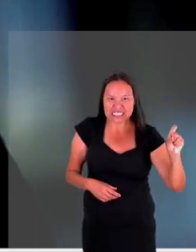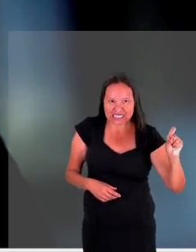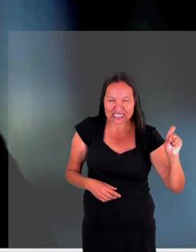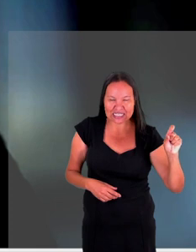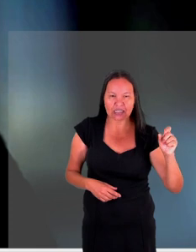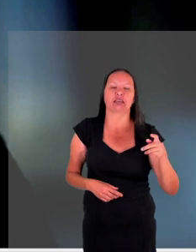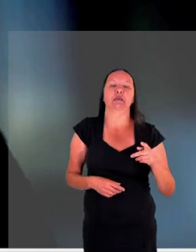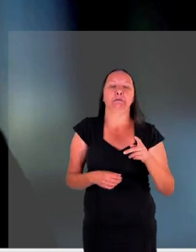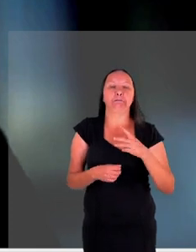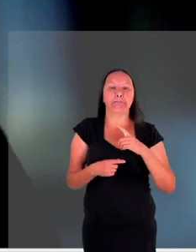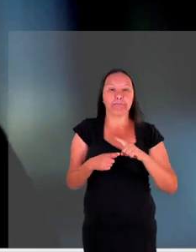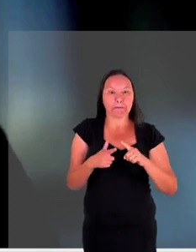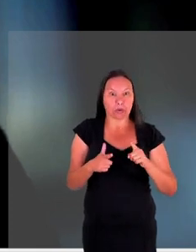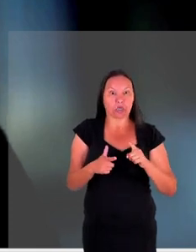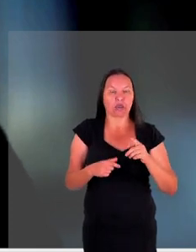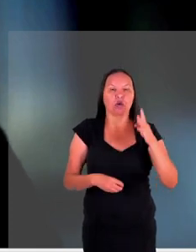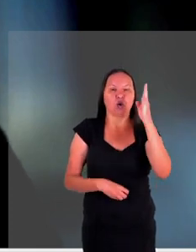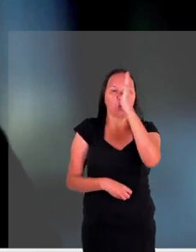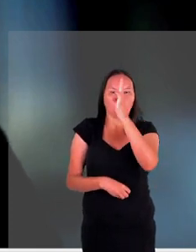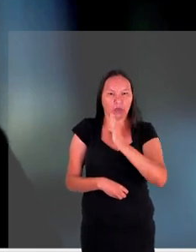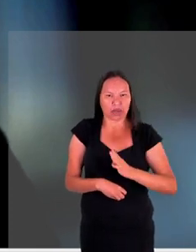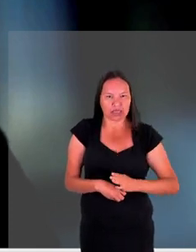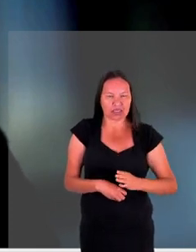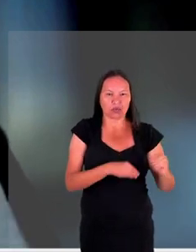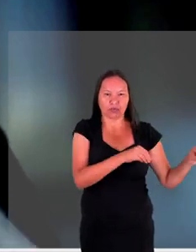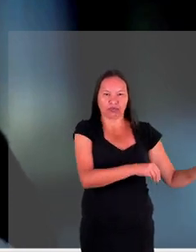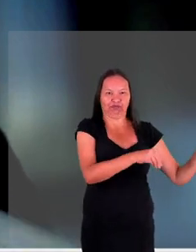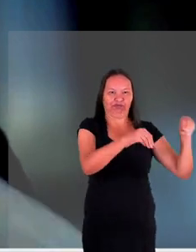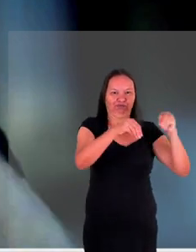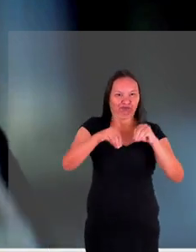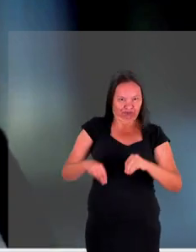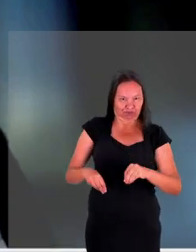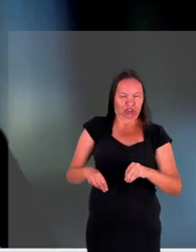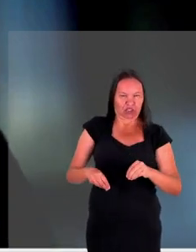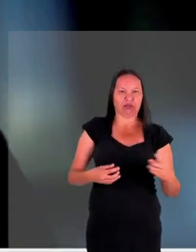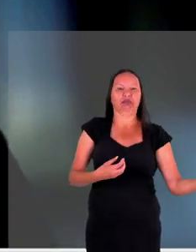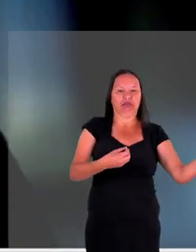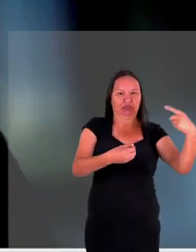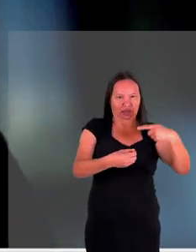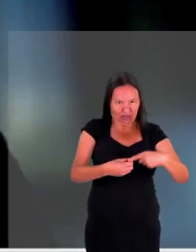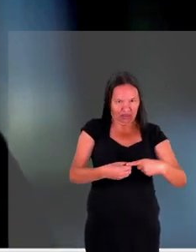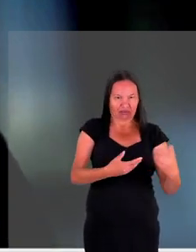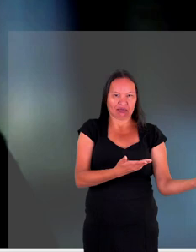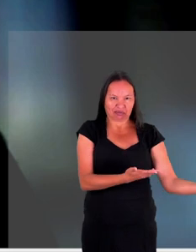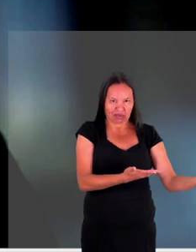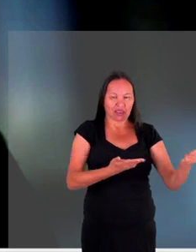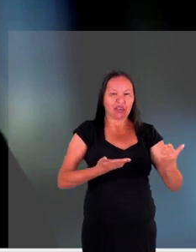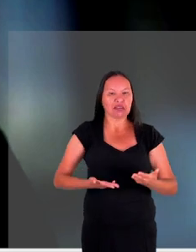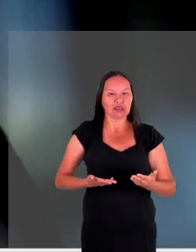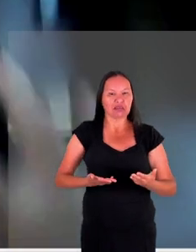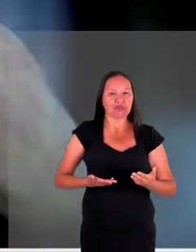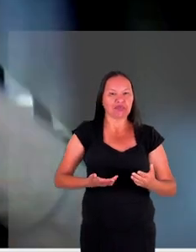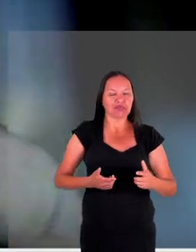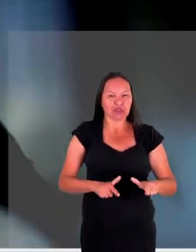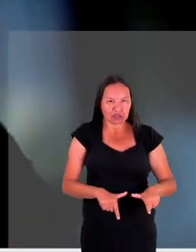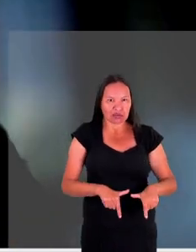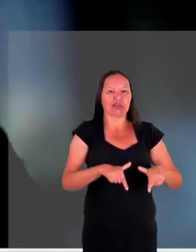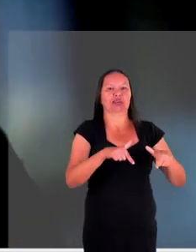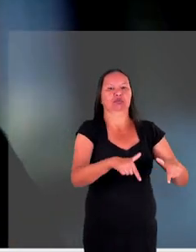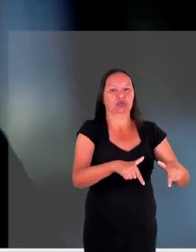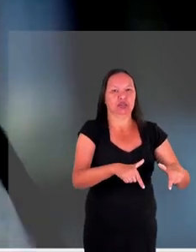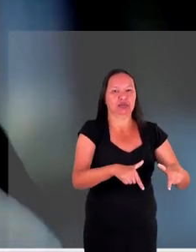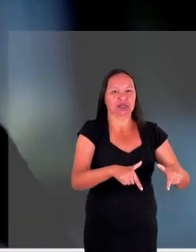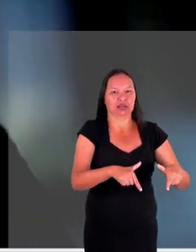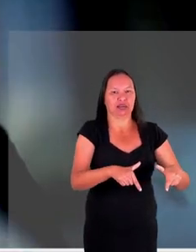propõe a receber tem que também ter a proposta de que eles vão conseguir se